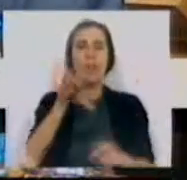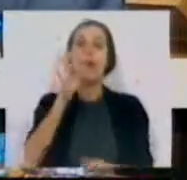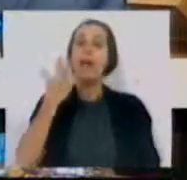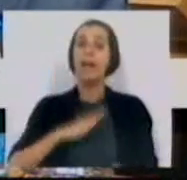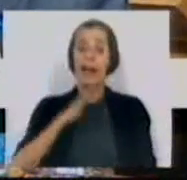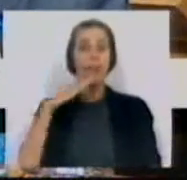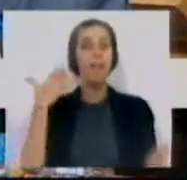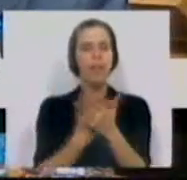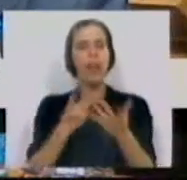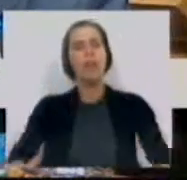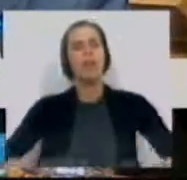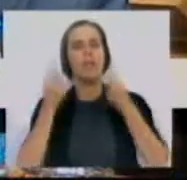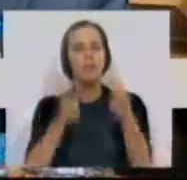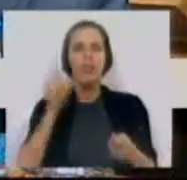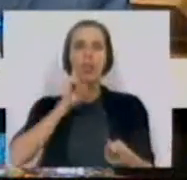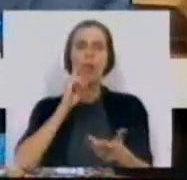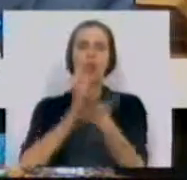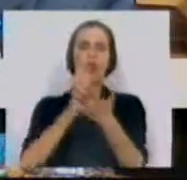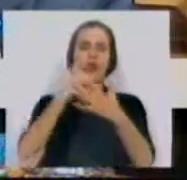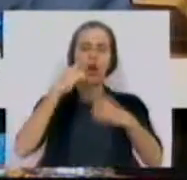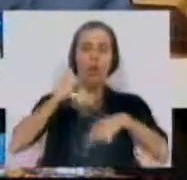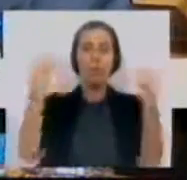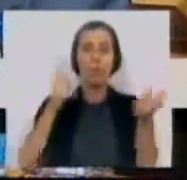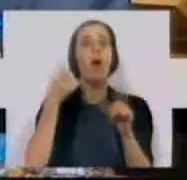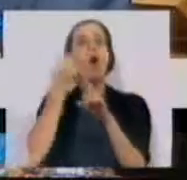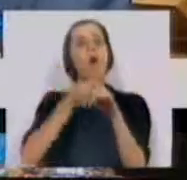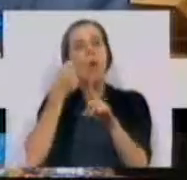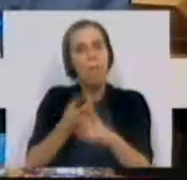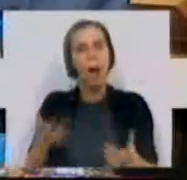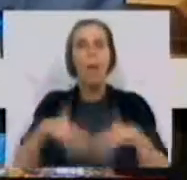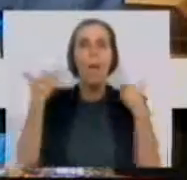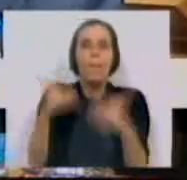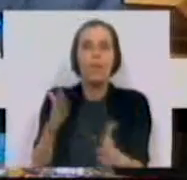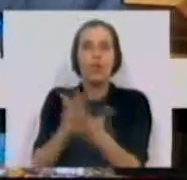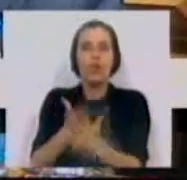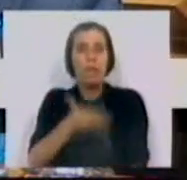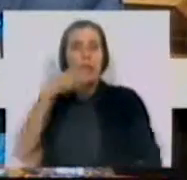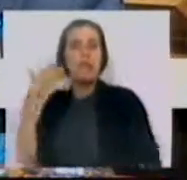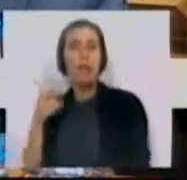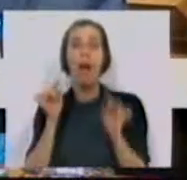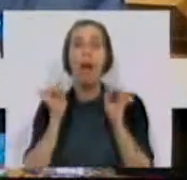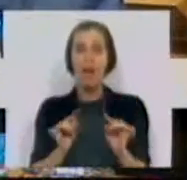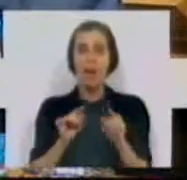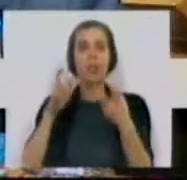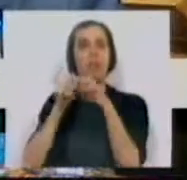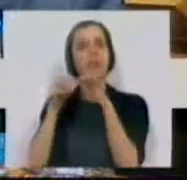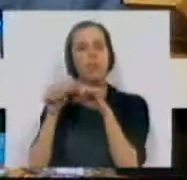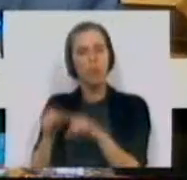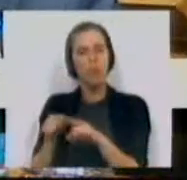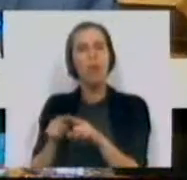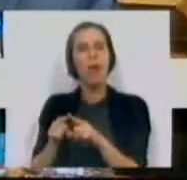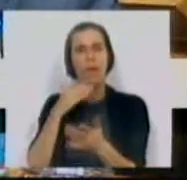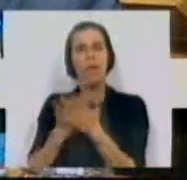potenciar, invista na qualidade da escola pública e combata o abandono escolar precoce, essa chaga em